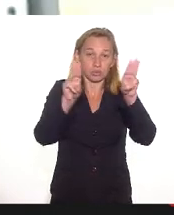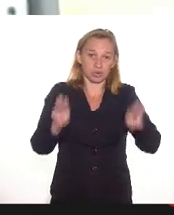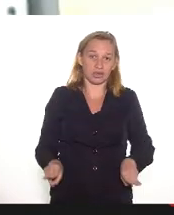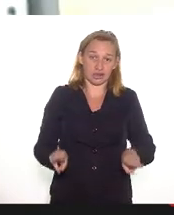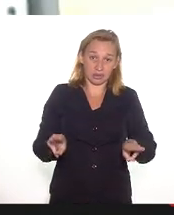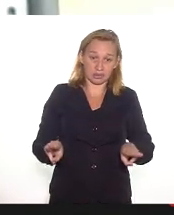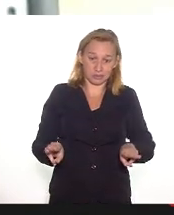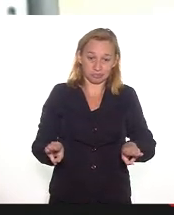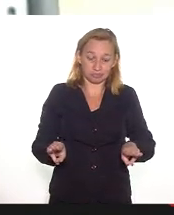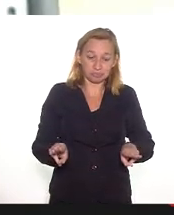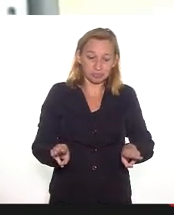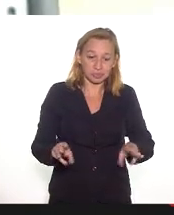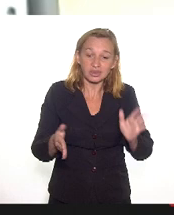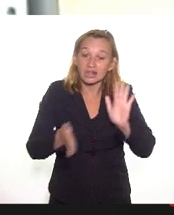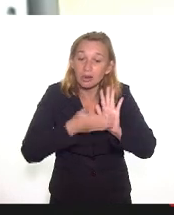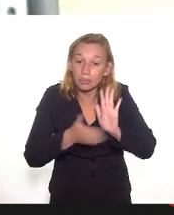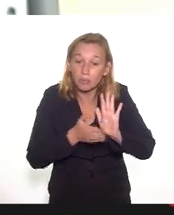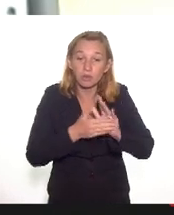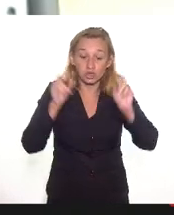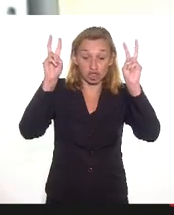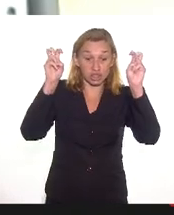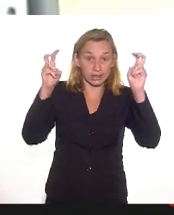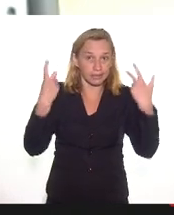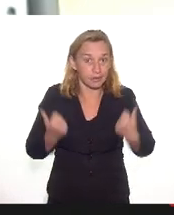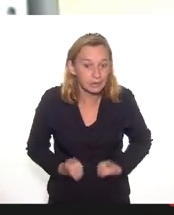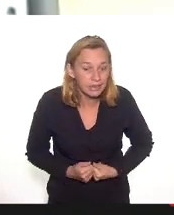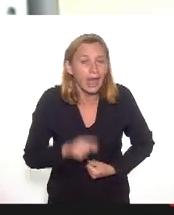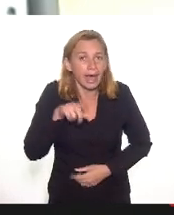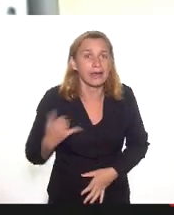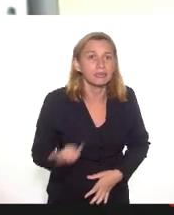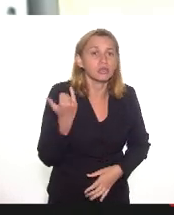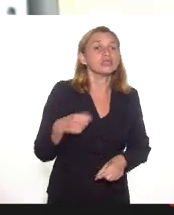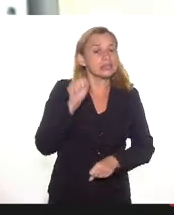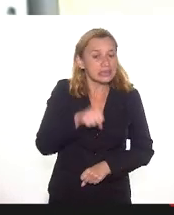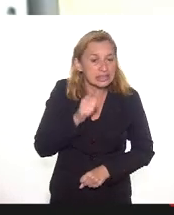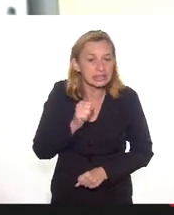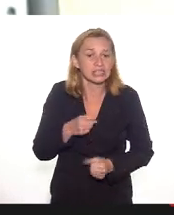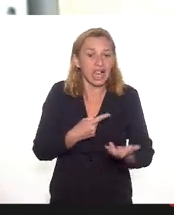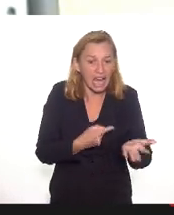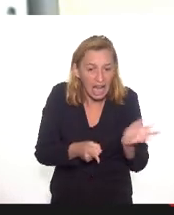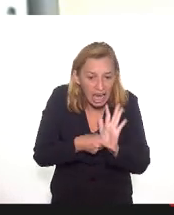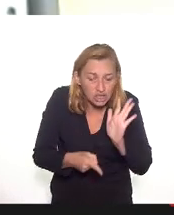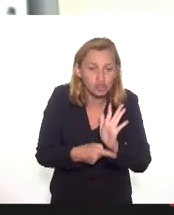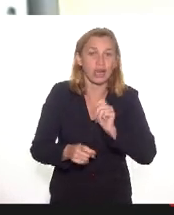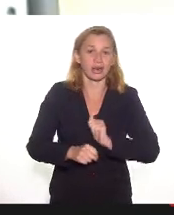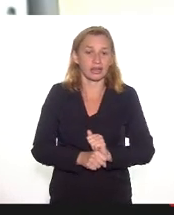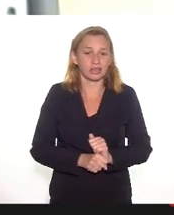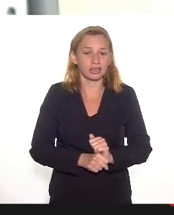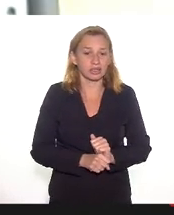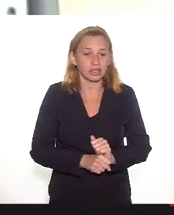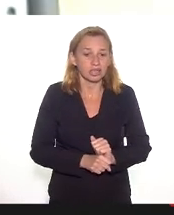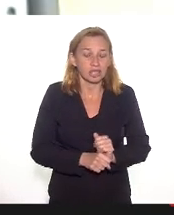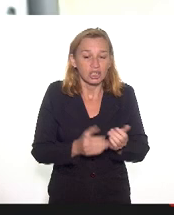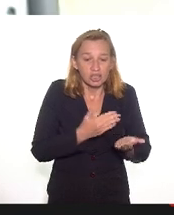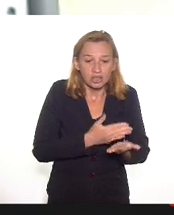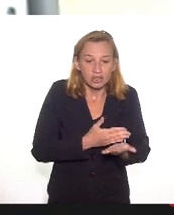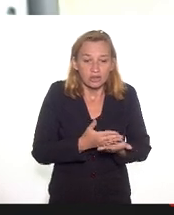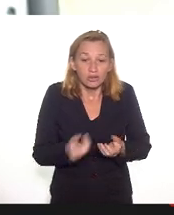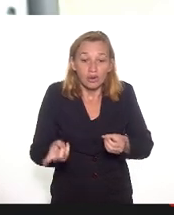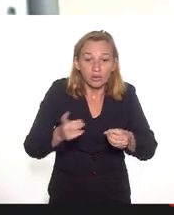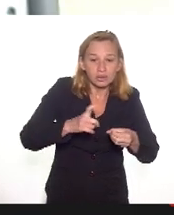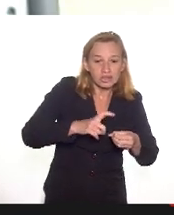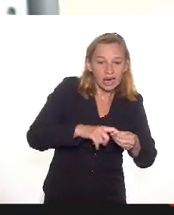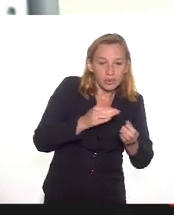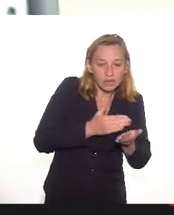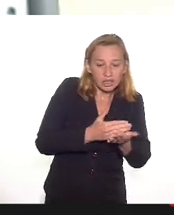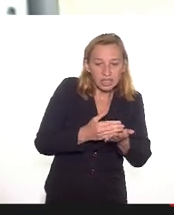nessa proposta de tema do ICO, então é importante sim recuperar, tomar de volta os princípios fundamentais